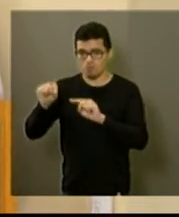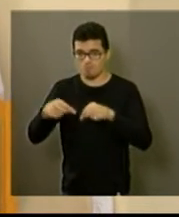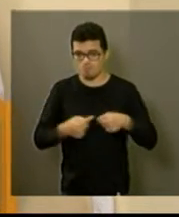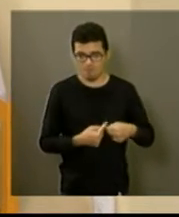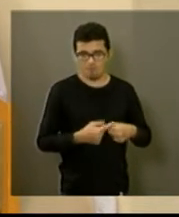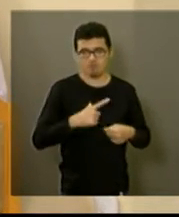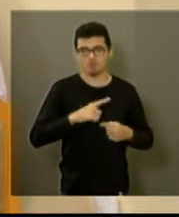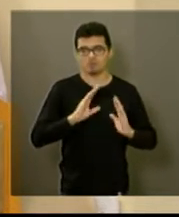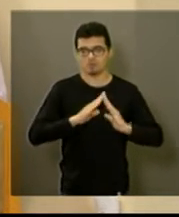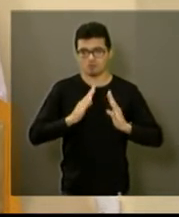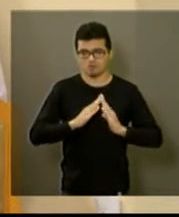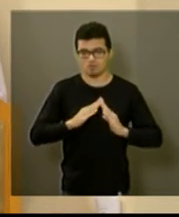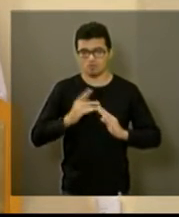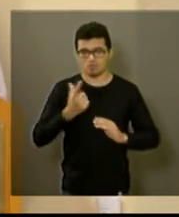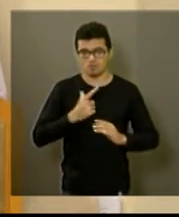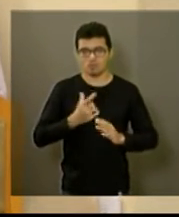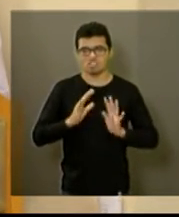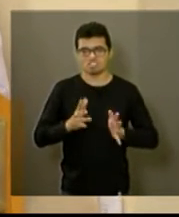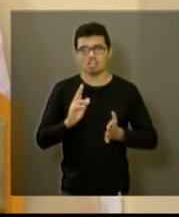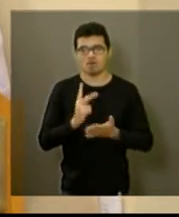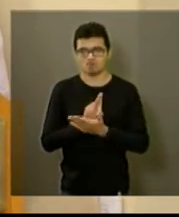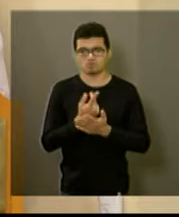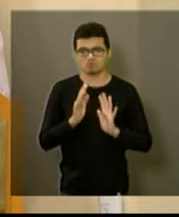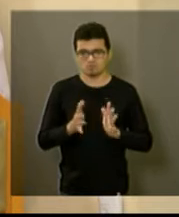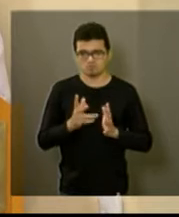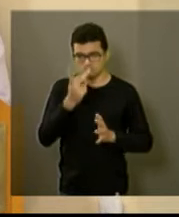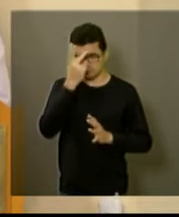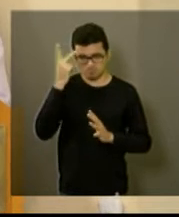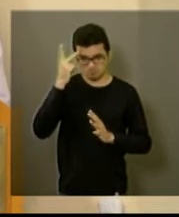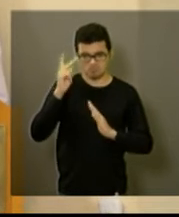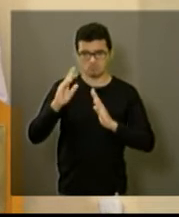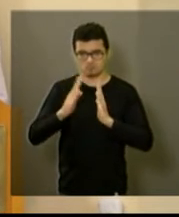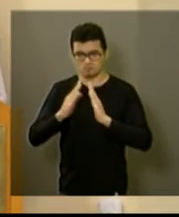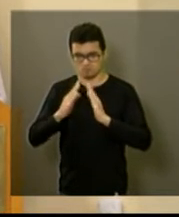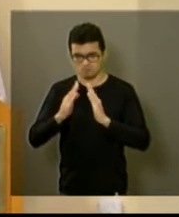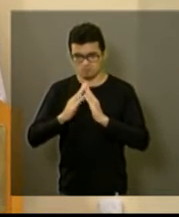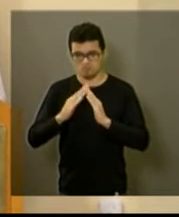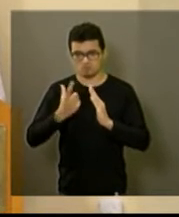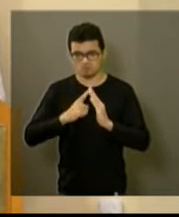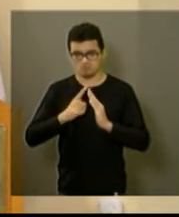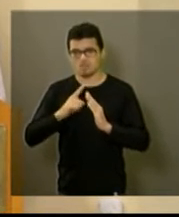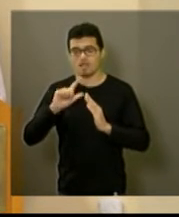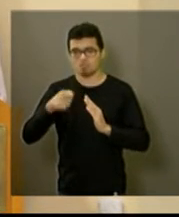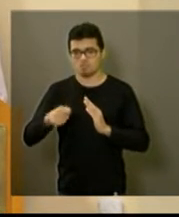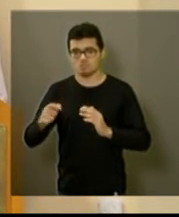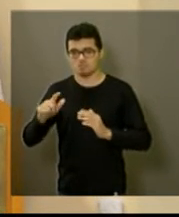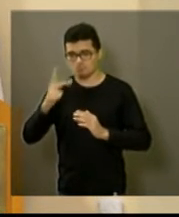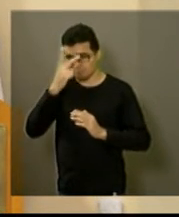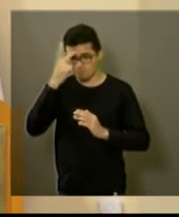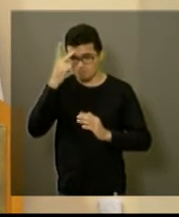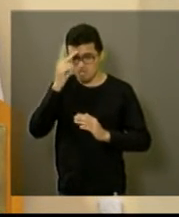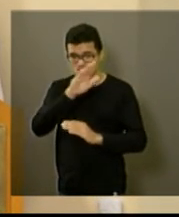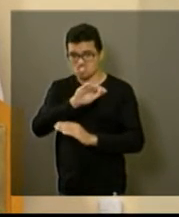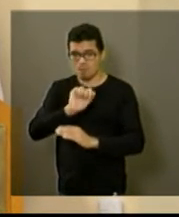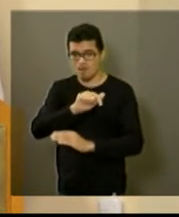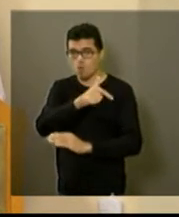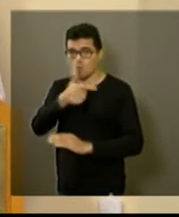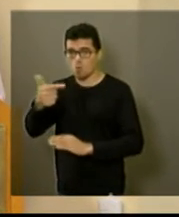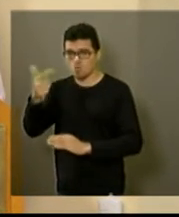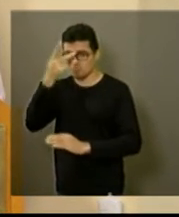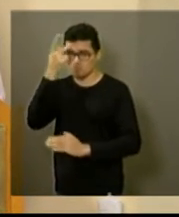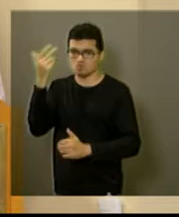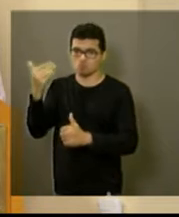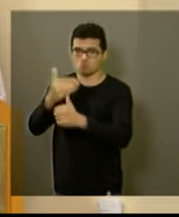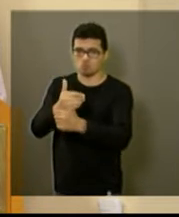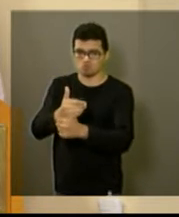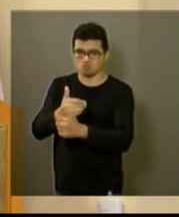esse pedido de retomada que já chegou na habitação para a convocação de suplente, e o Ministério da Cidade está cobrando